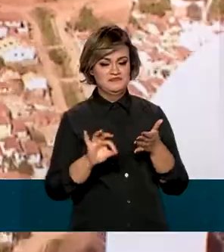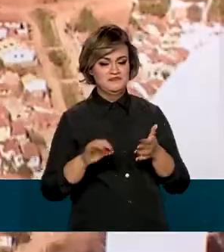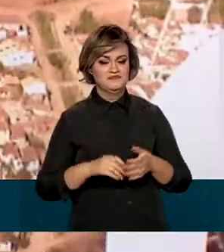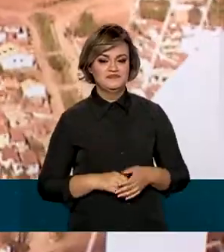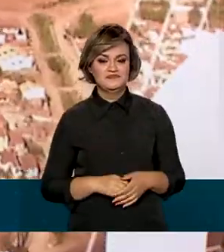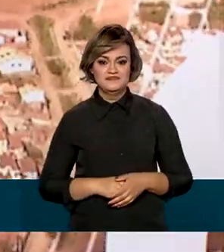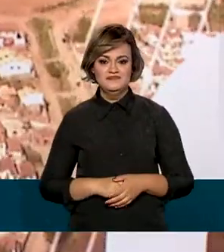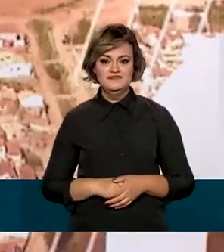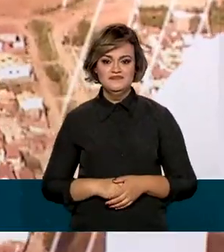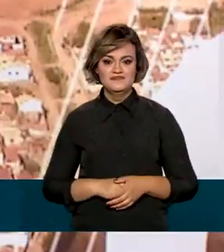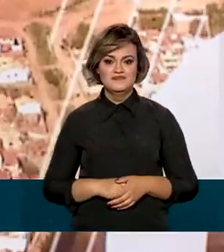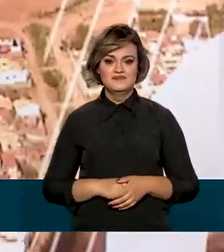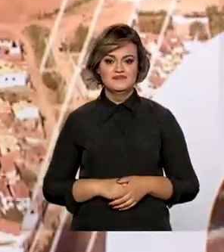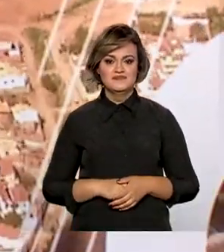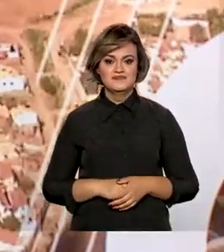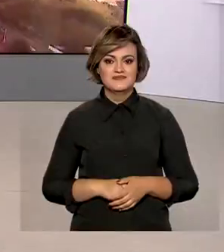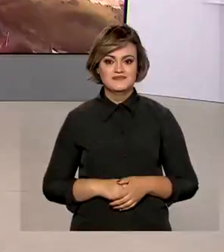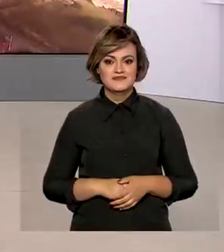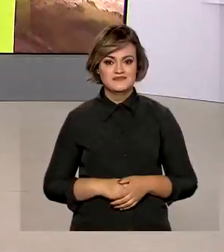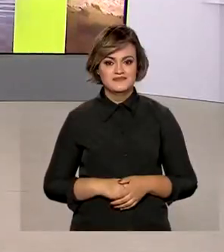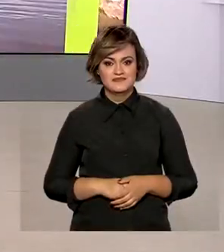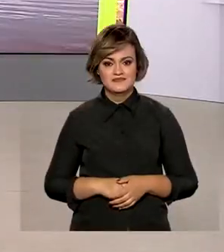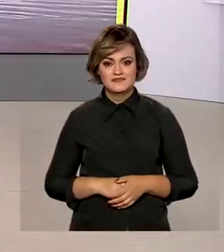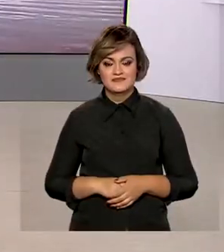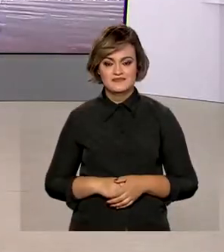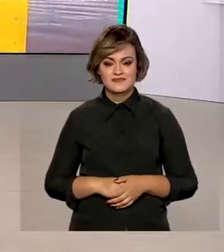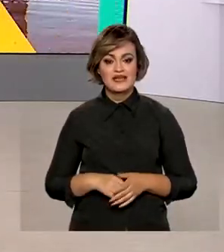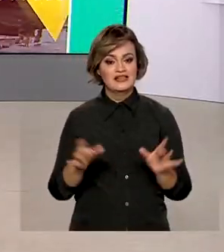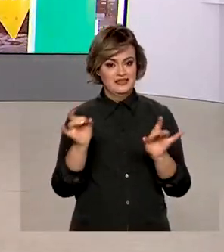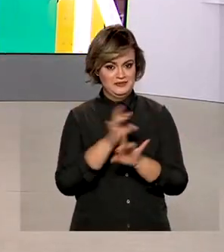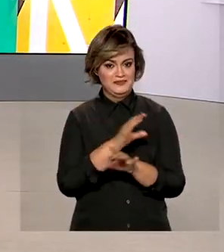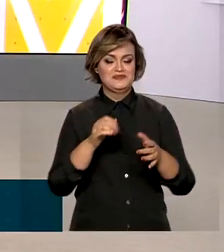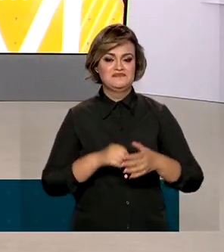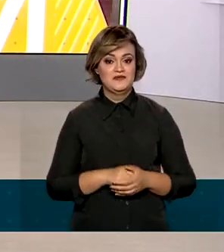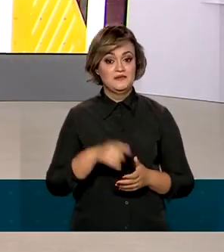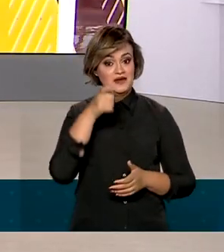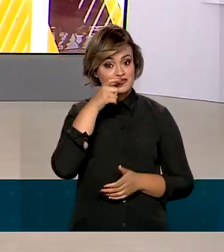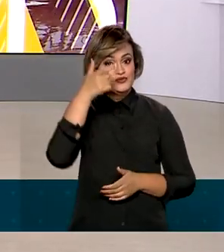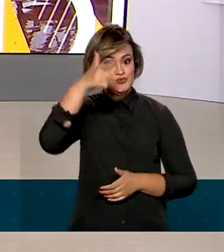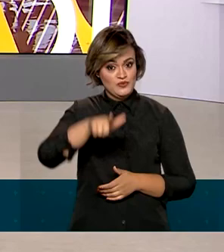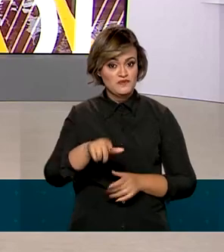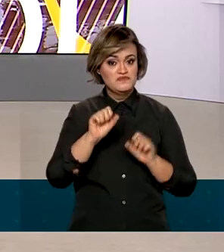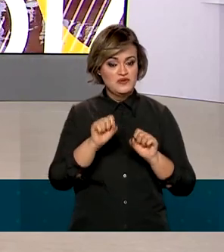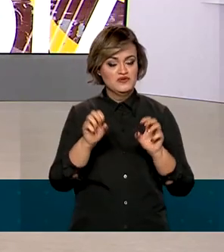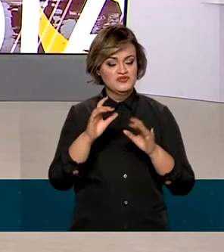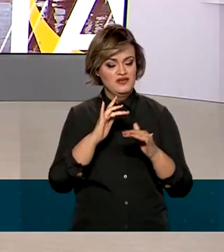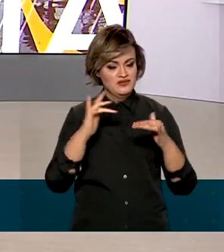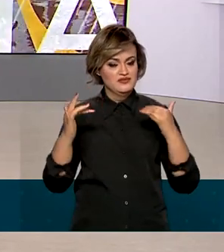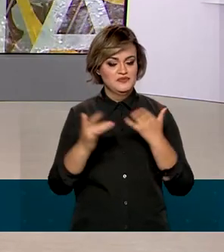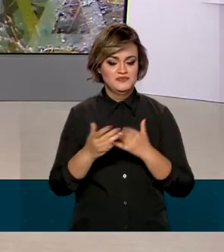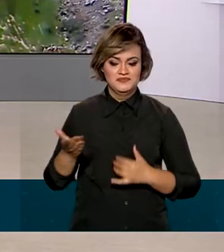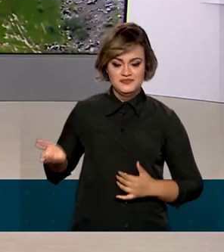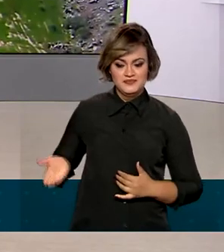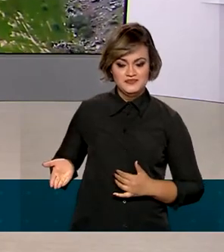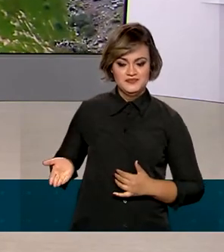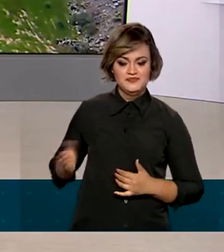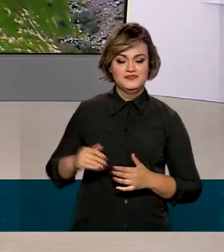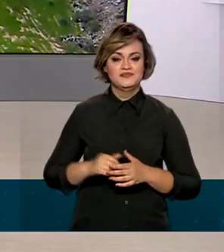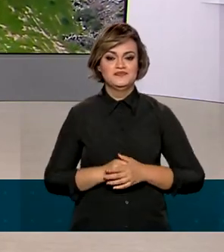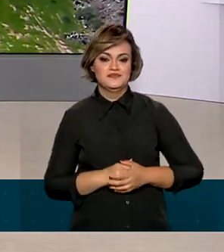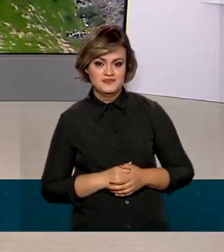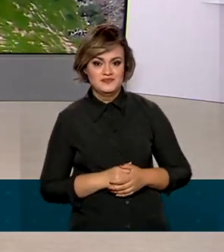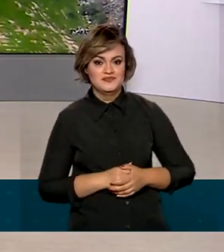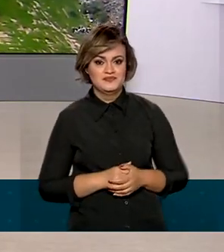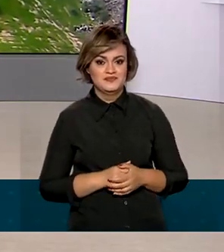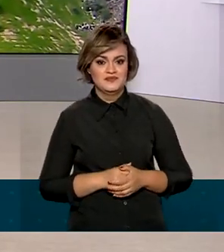que aparece aí na sua tela. E a gente fica por aqui para rever as reportagens de hoje. Acesse as redes sociais da TV